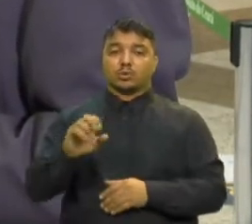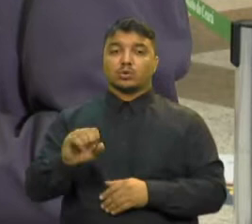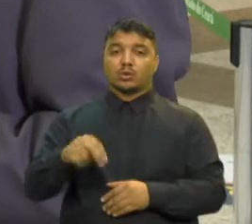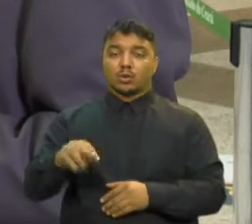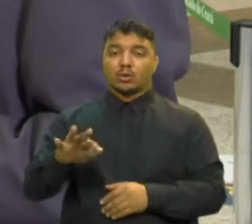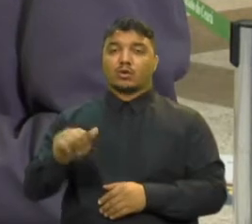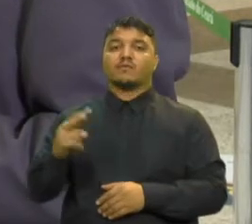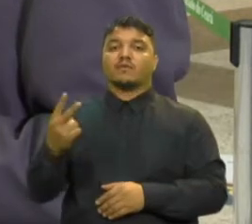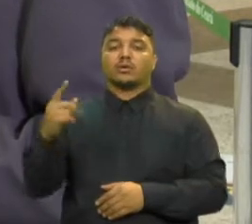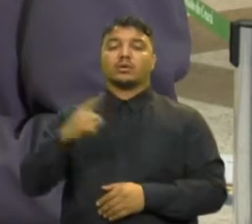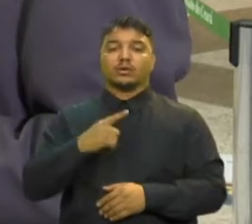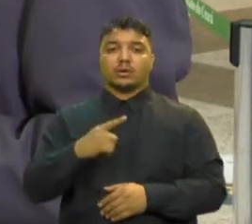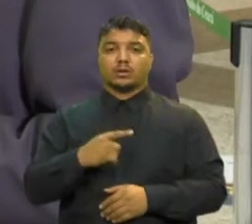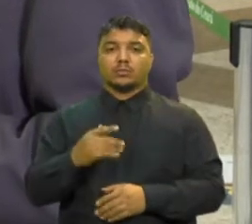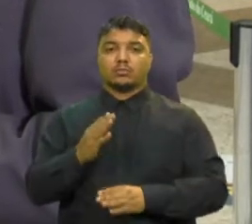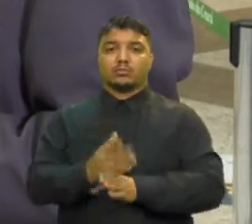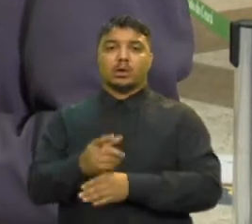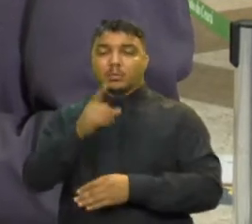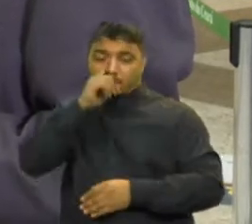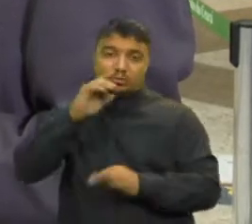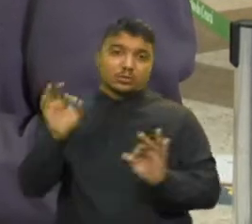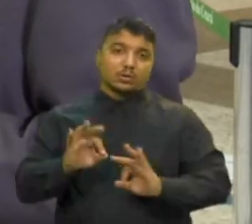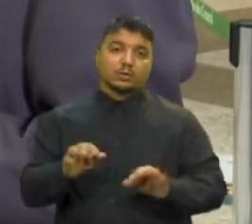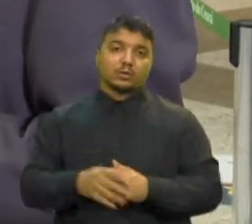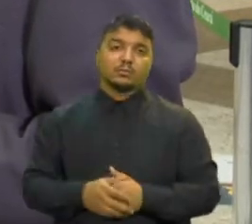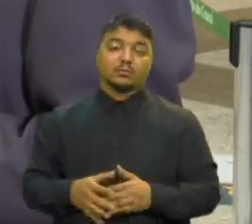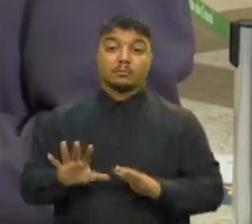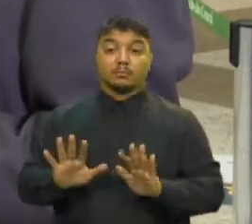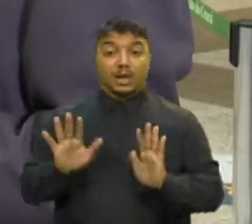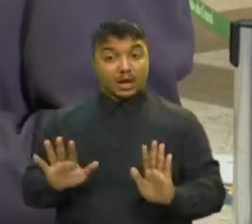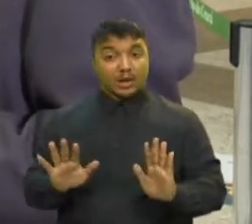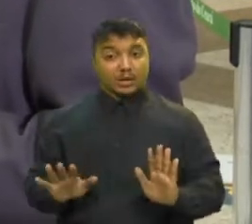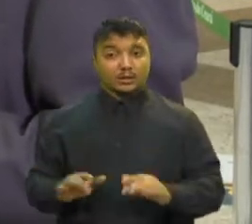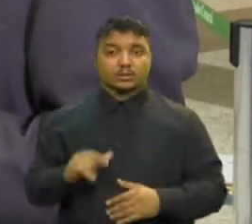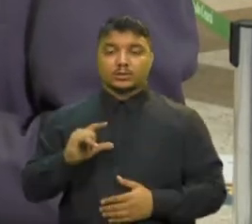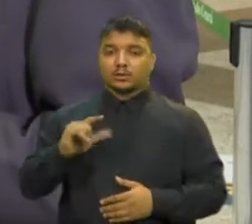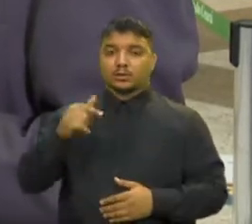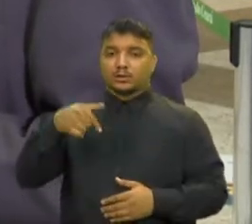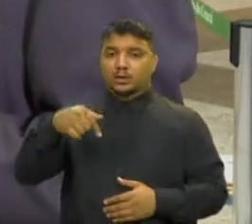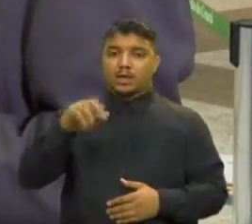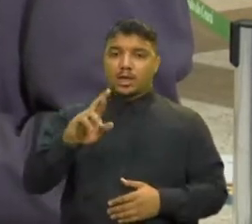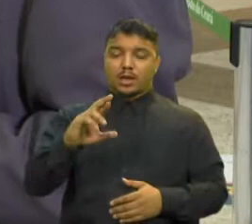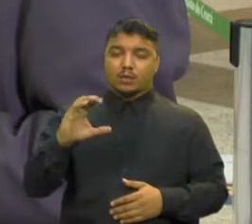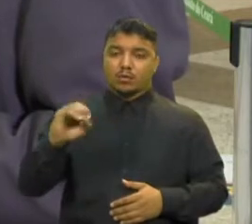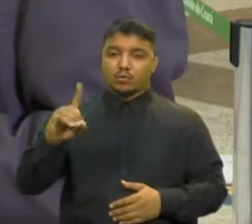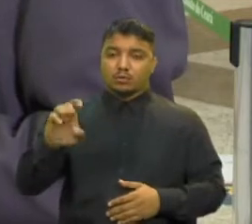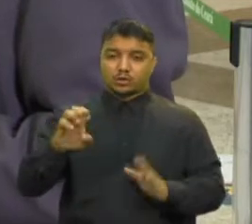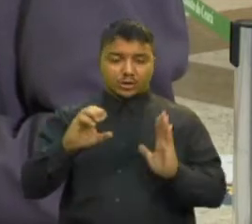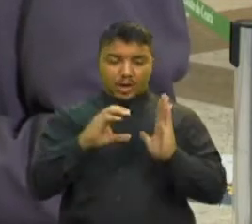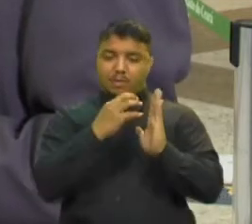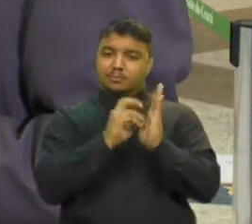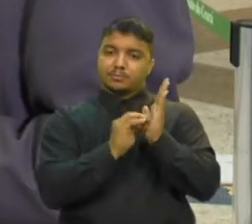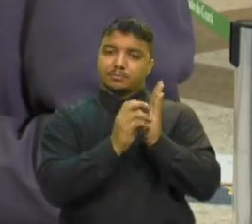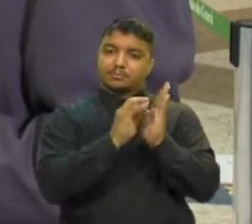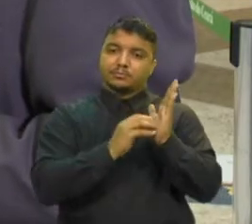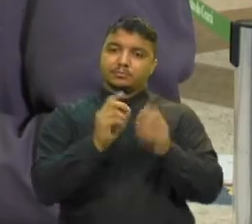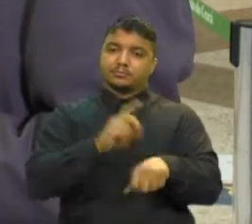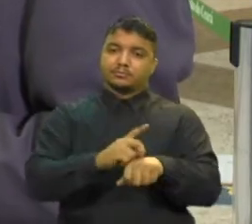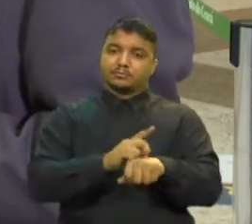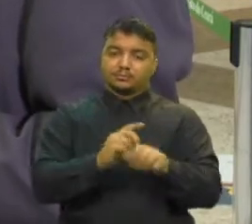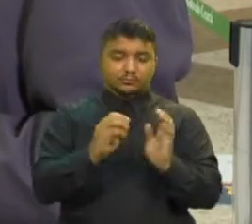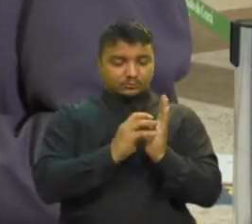Por quê? Porque não corre o risco Agora, com o QR Code vai facilitar Você mesmo que o